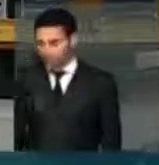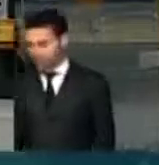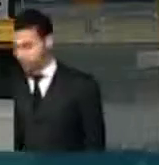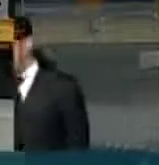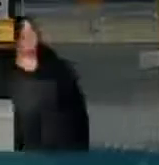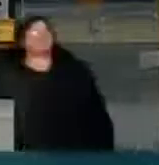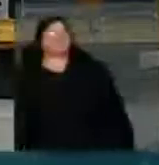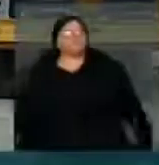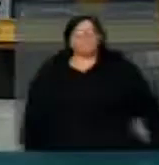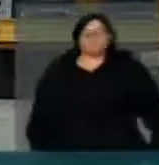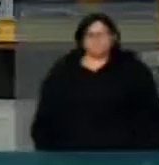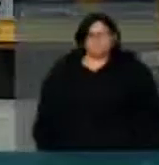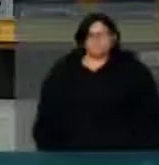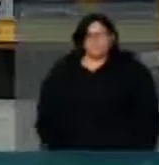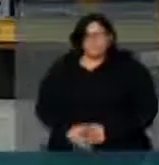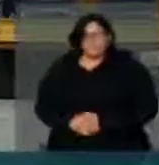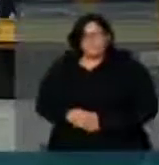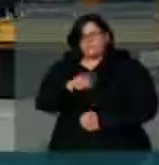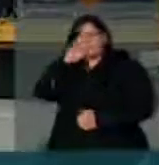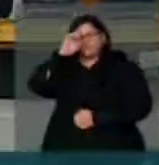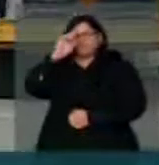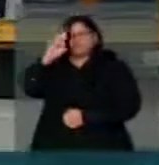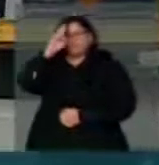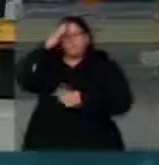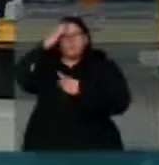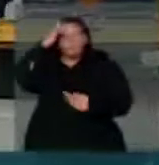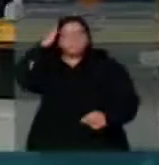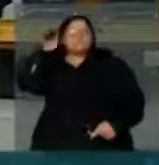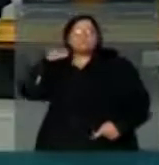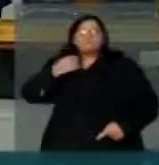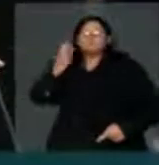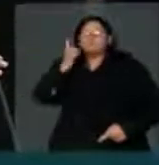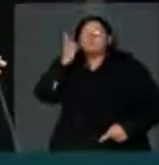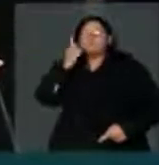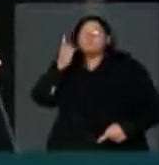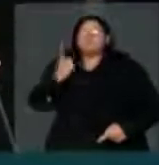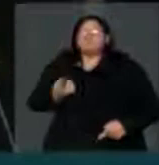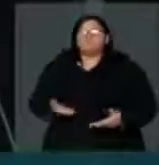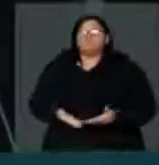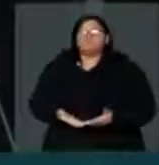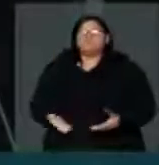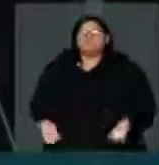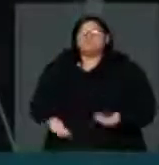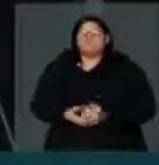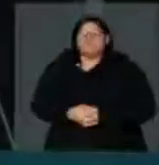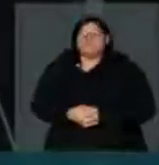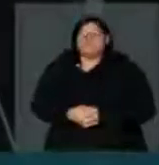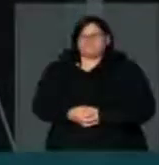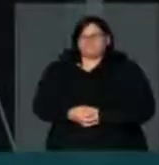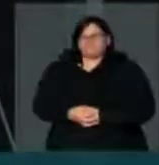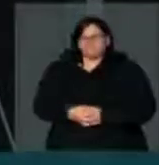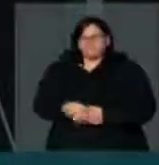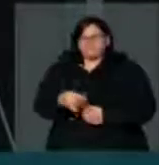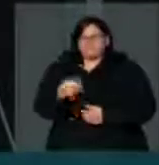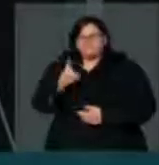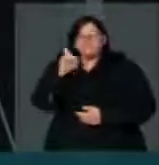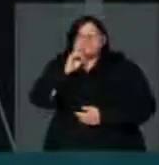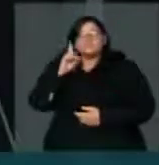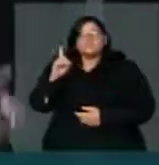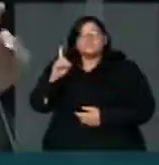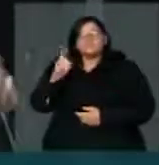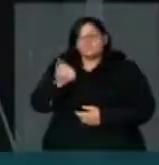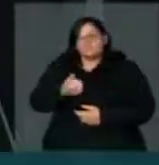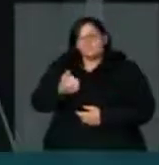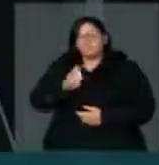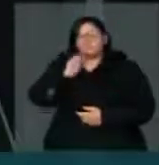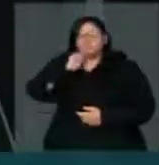Senhor presidente, senhores parlamentares, servidores, todos que acompanham esta sessão, 1º de abril é o dia